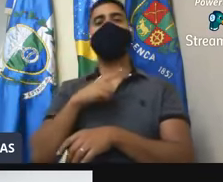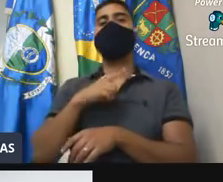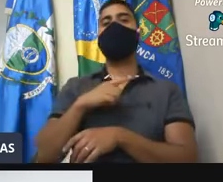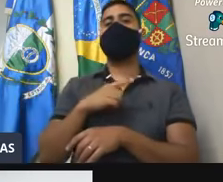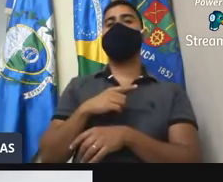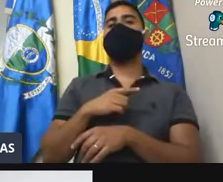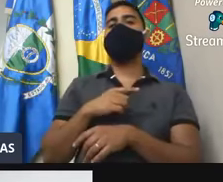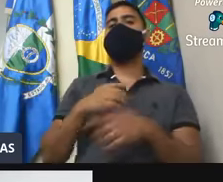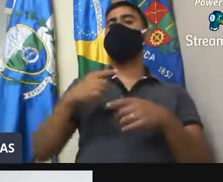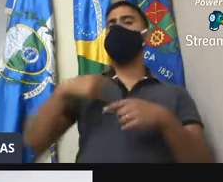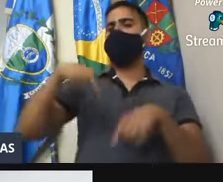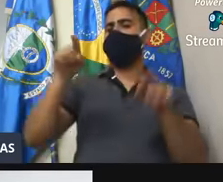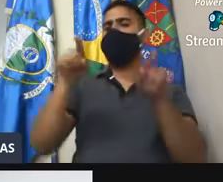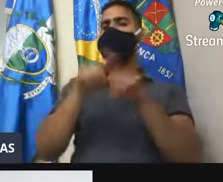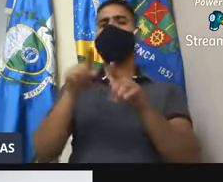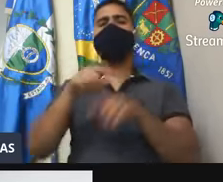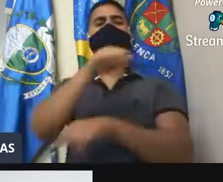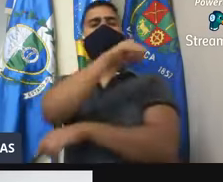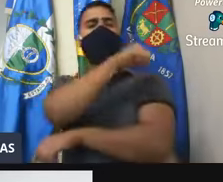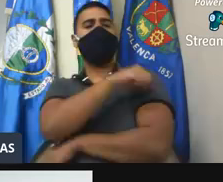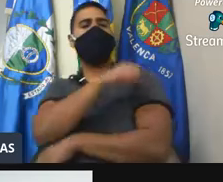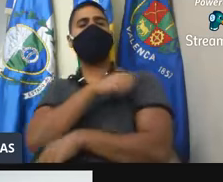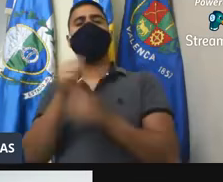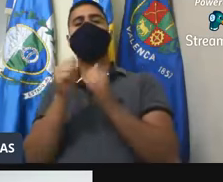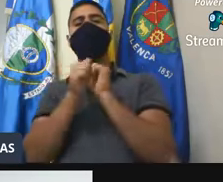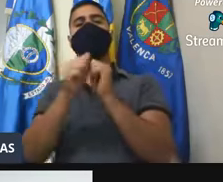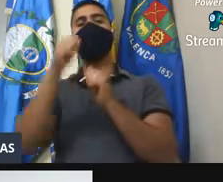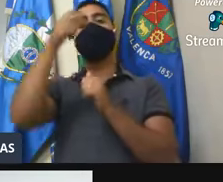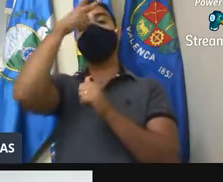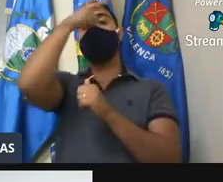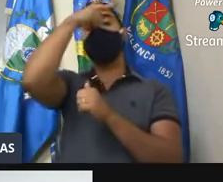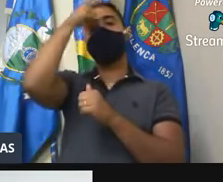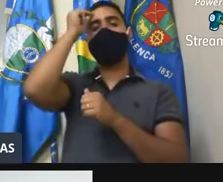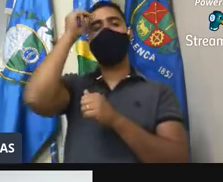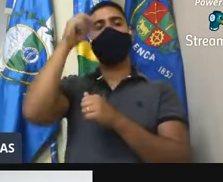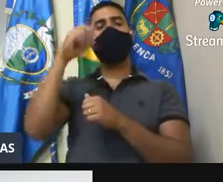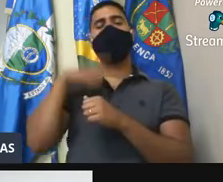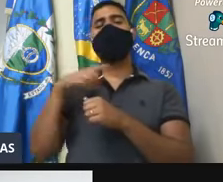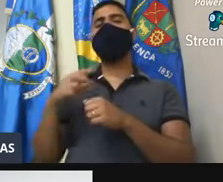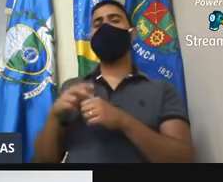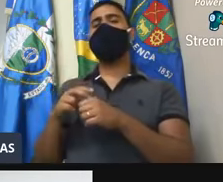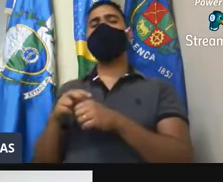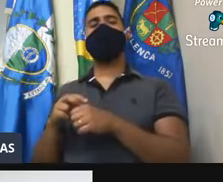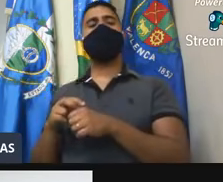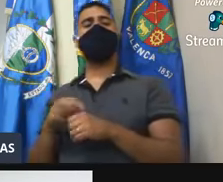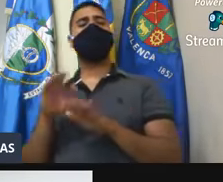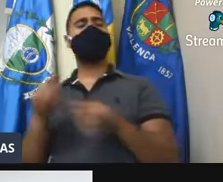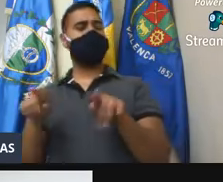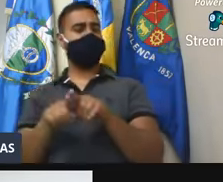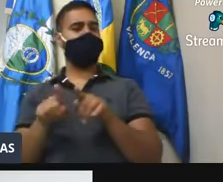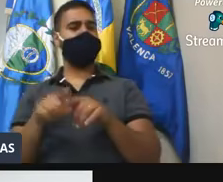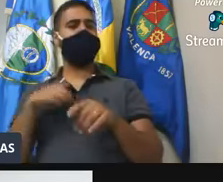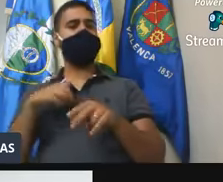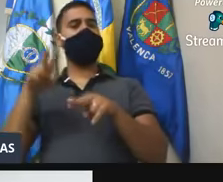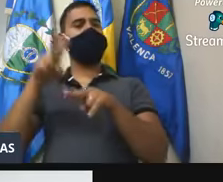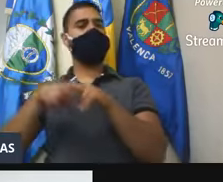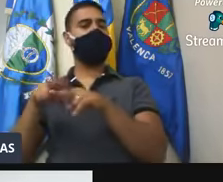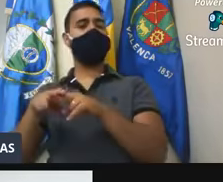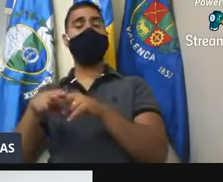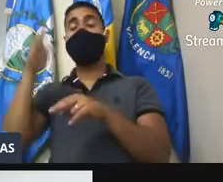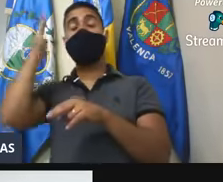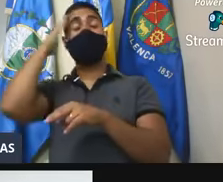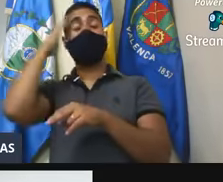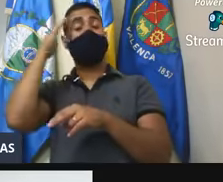que agora estava lá na Baixada Fluminense, com um prefeito que já foi condenado em diversas instâncias. E o cara não sabe nem o nome do vice